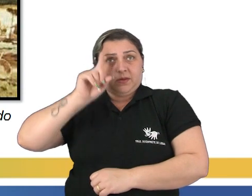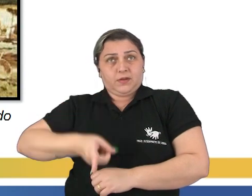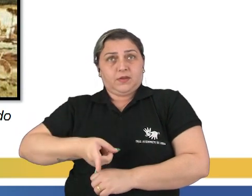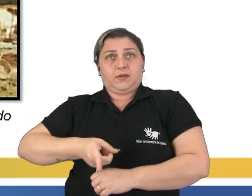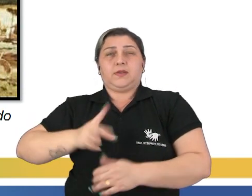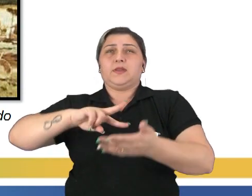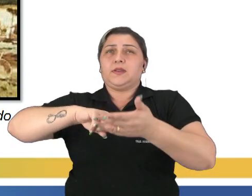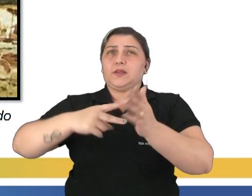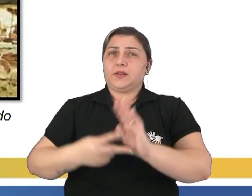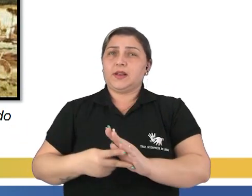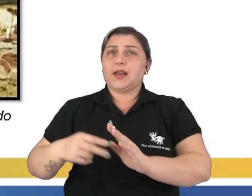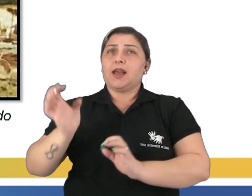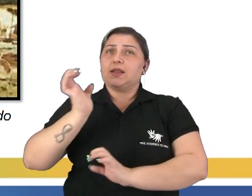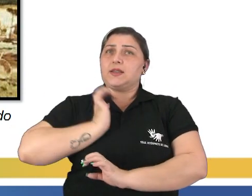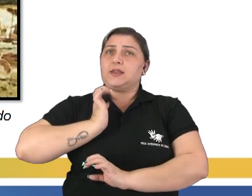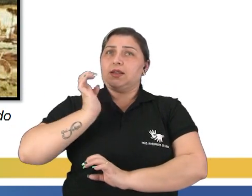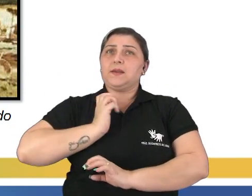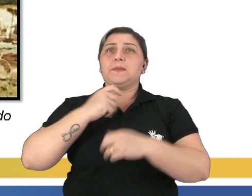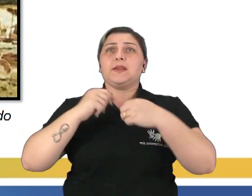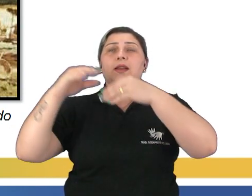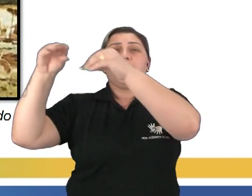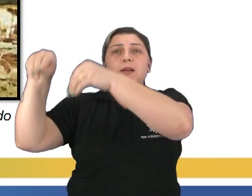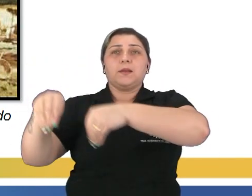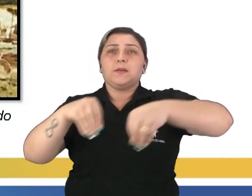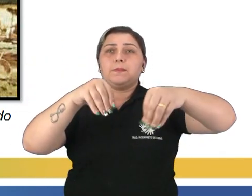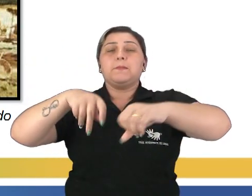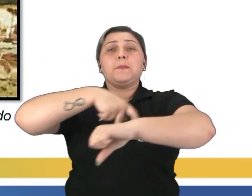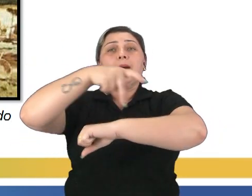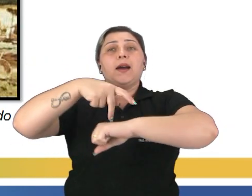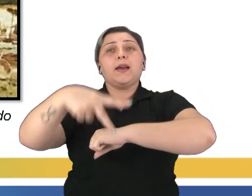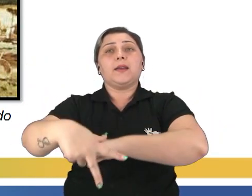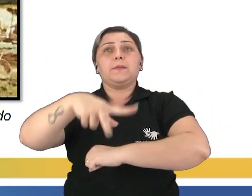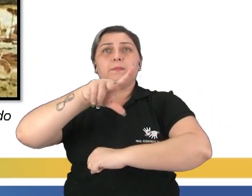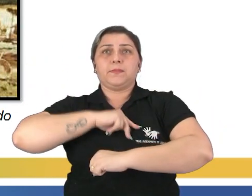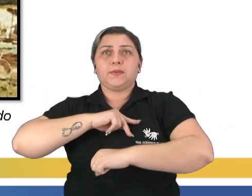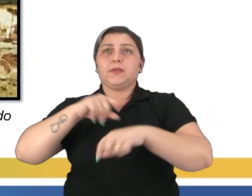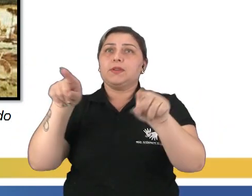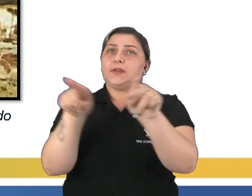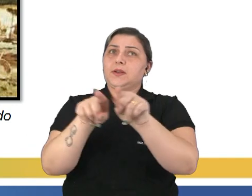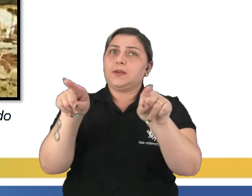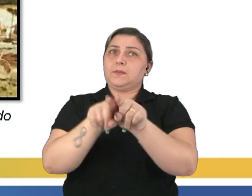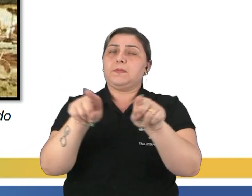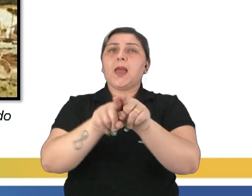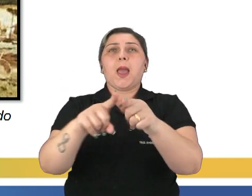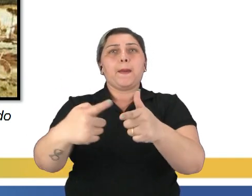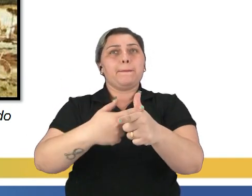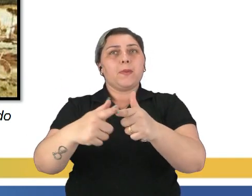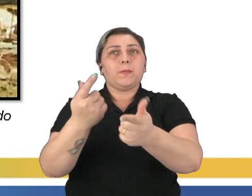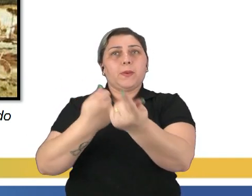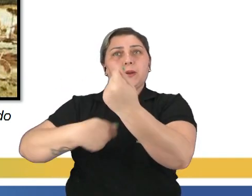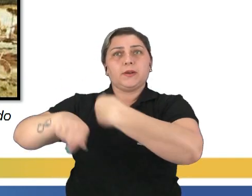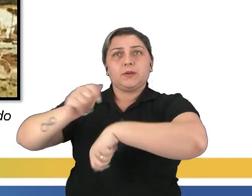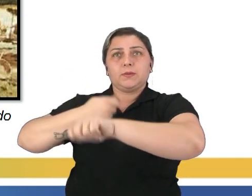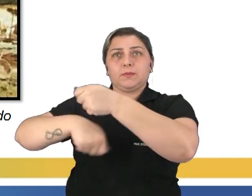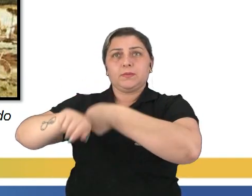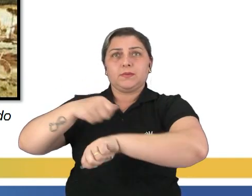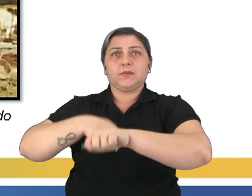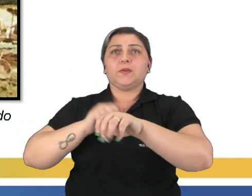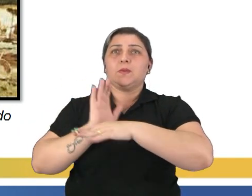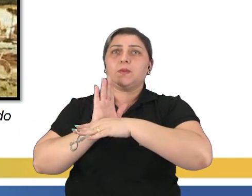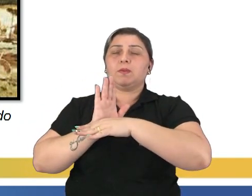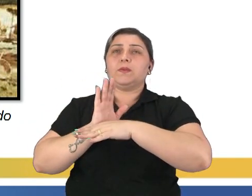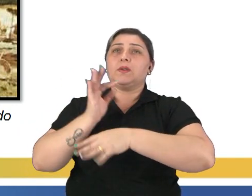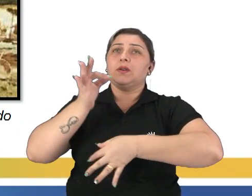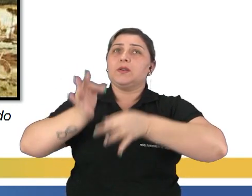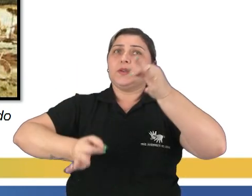significava que suas riquezas deveriam ir para este país. Também, qualquer problema administrativo e com a